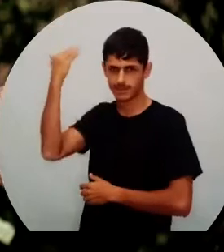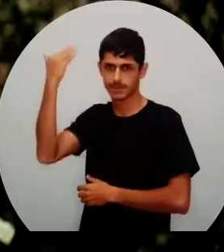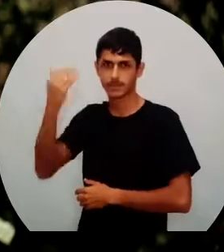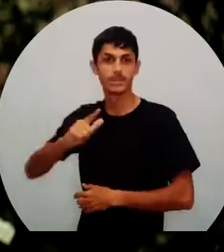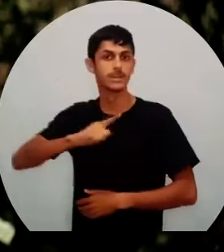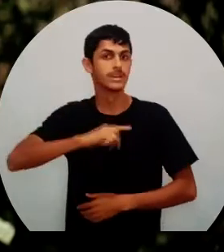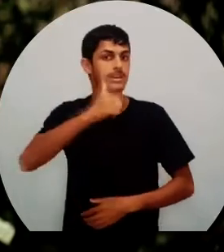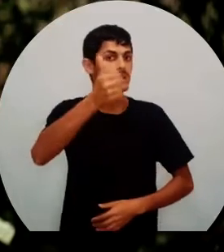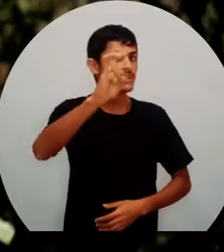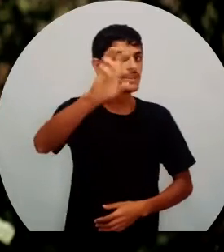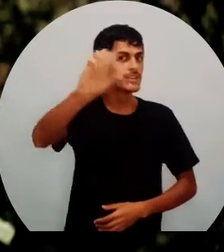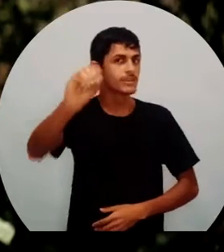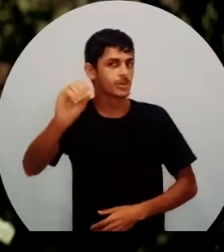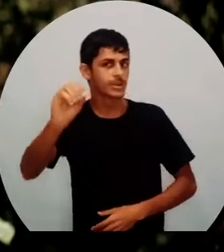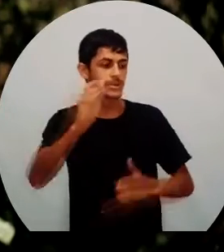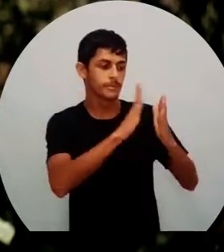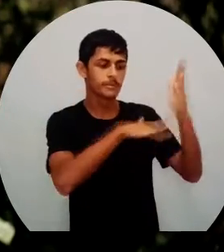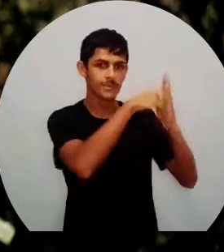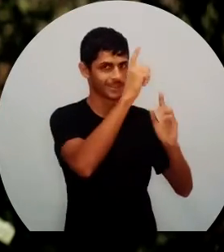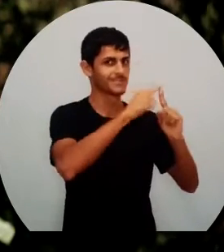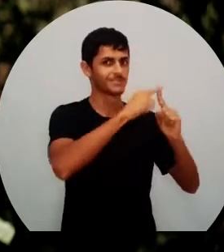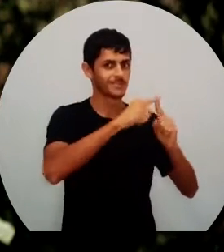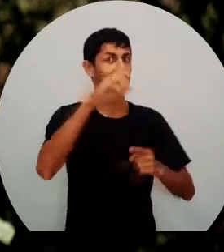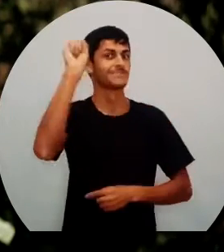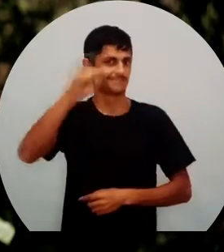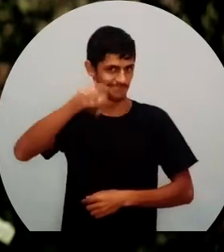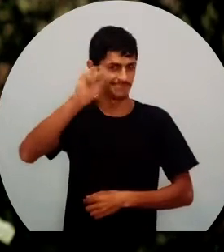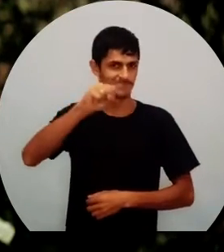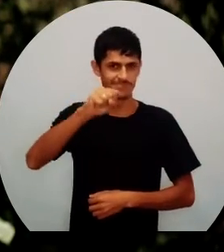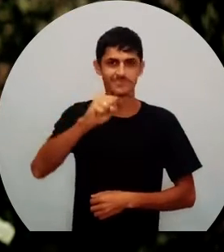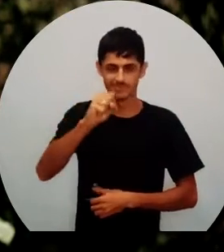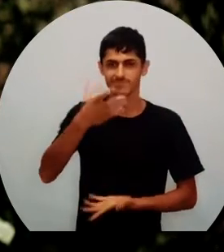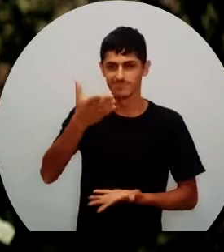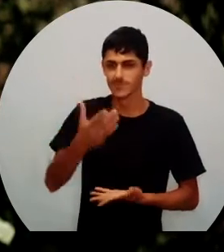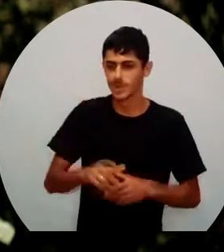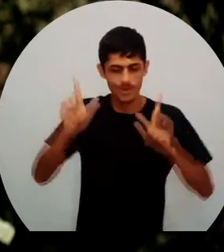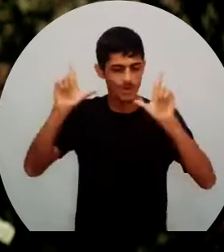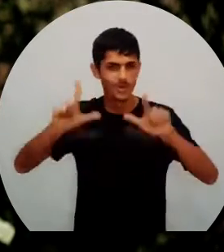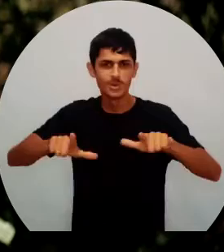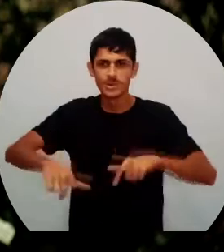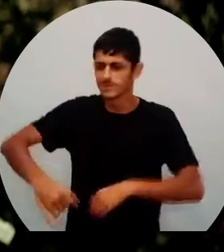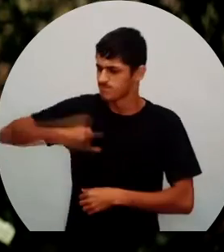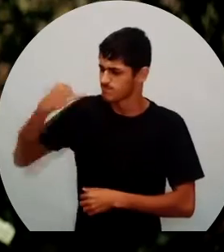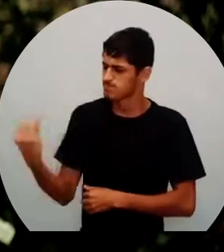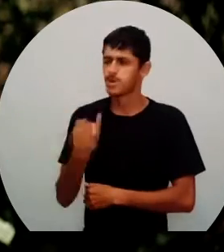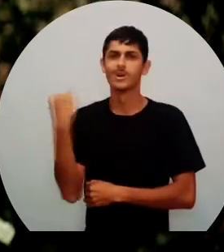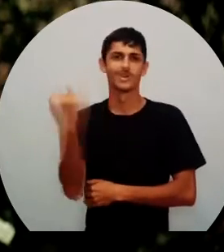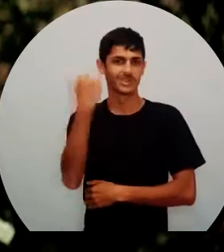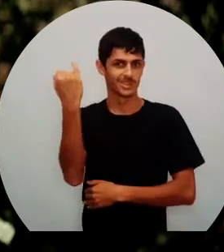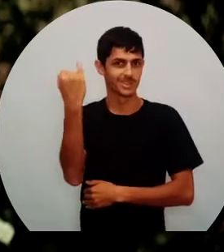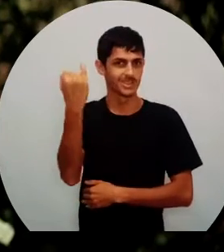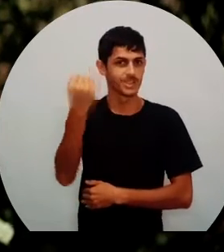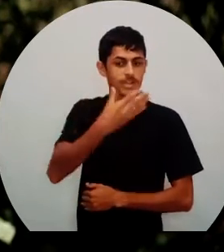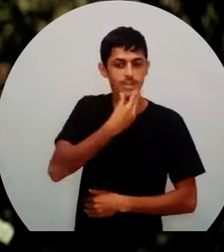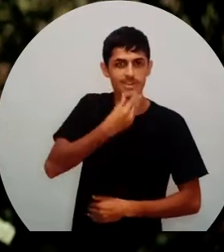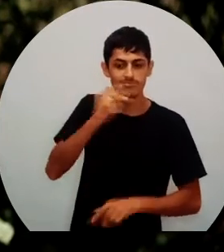variados tipos e com datação entre 9 a 11 mil anos. Um lugar com rico acervo, um lugar que foi habitado pelos homens